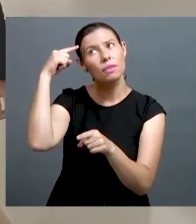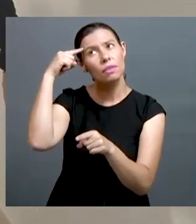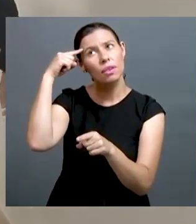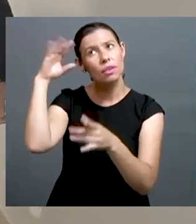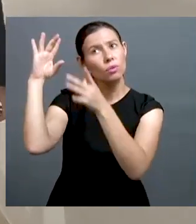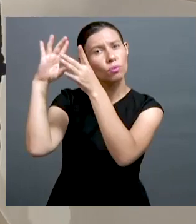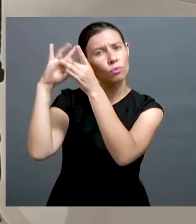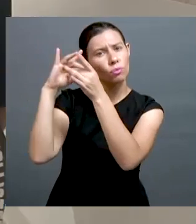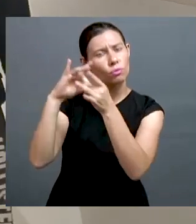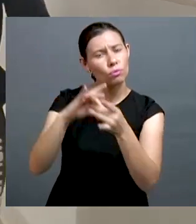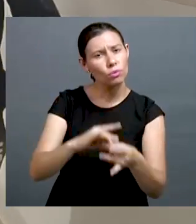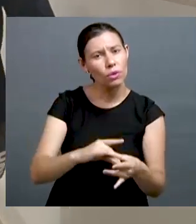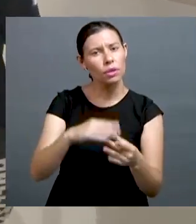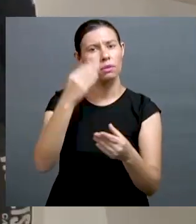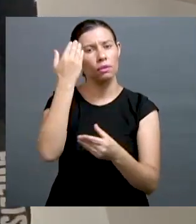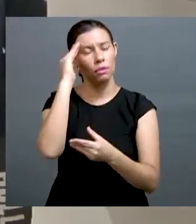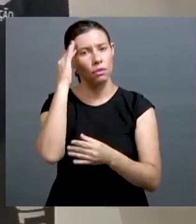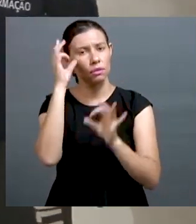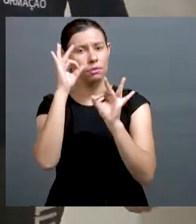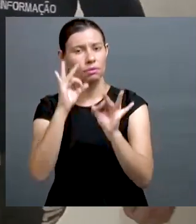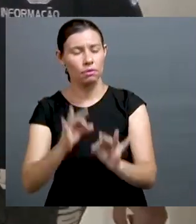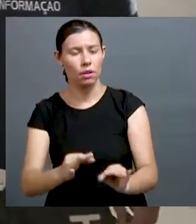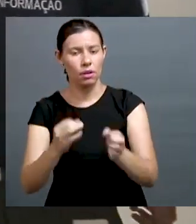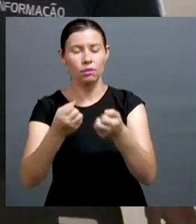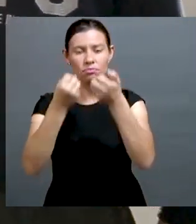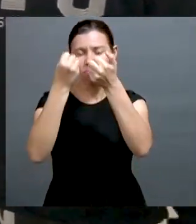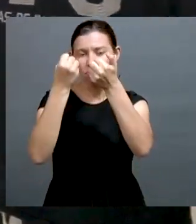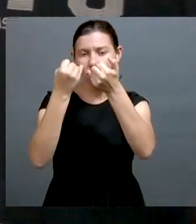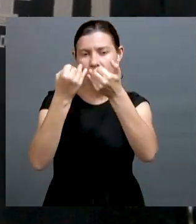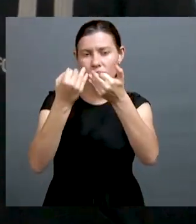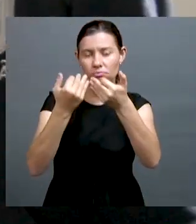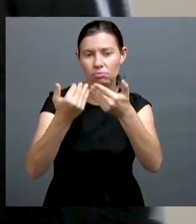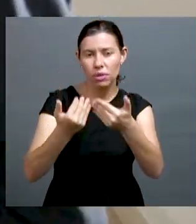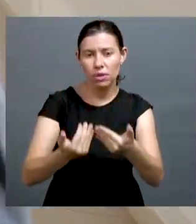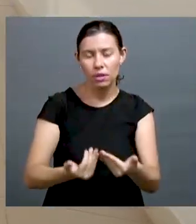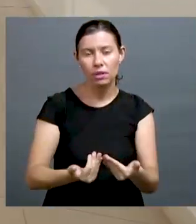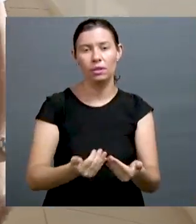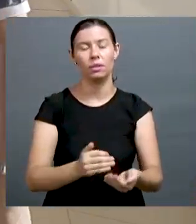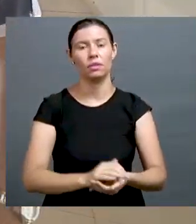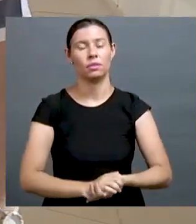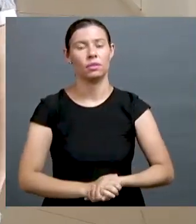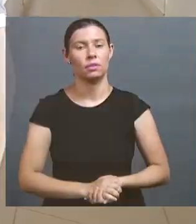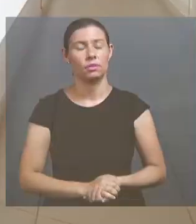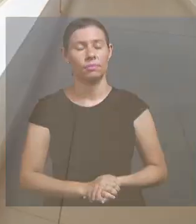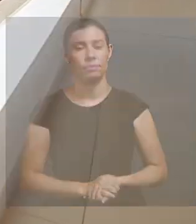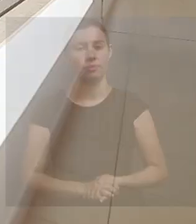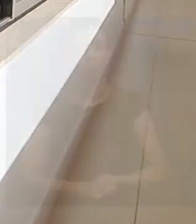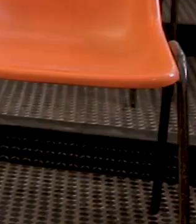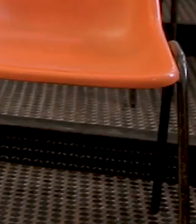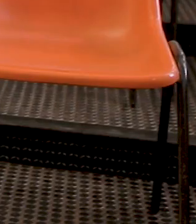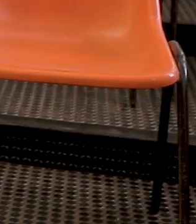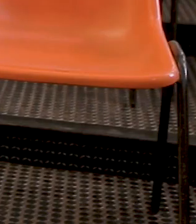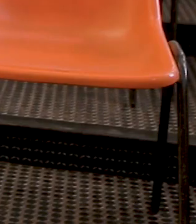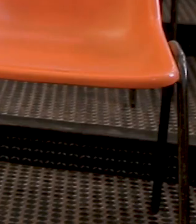lógico das ideias, que os alunos conseguem explicar melhor as coisas de forma menos ambígua.